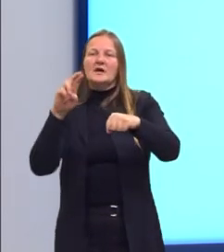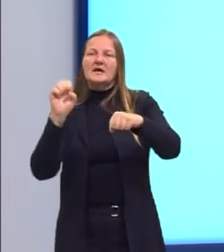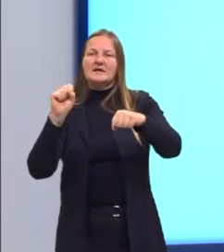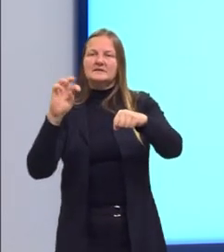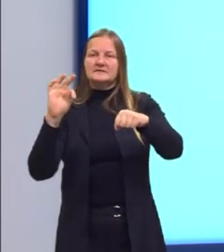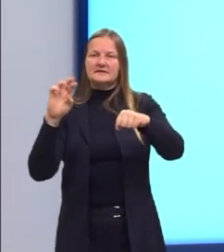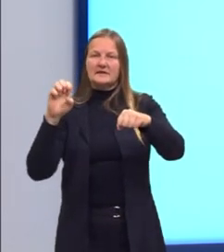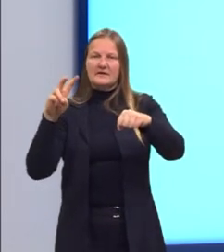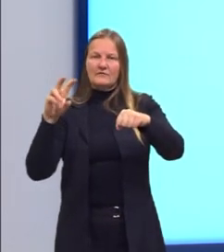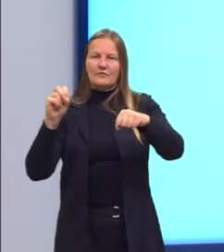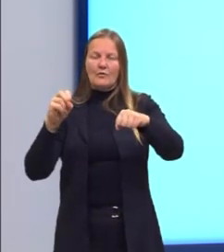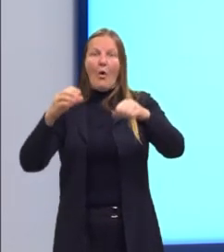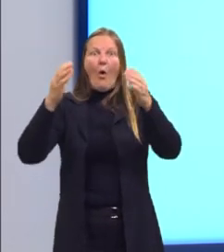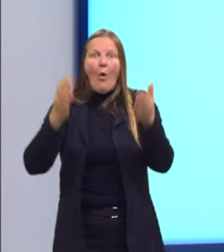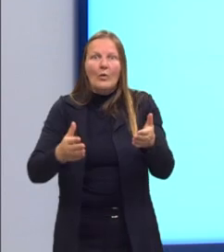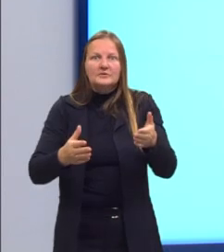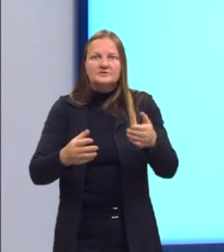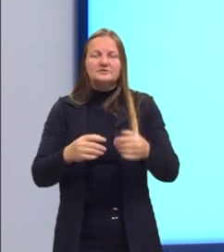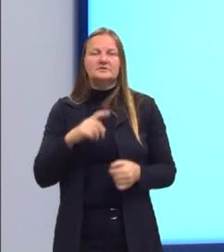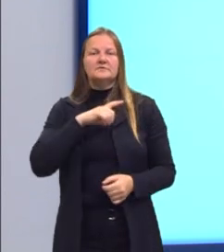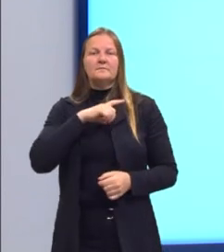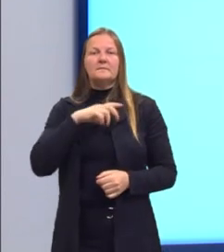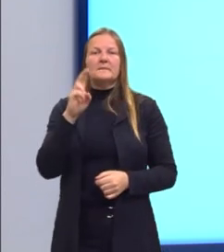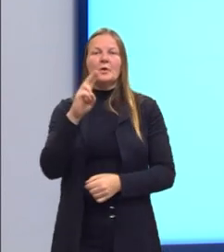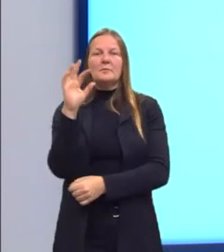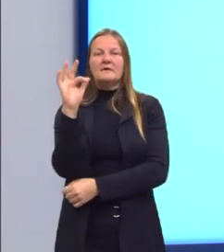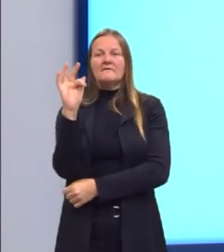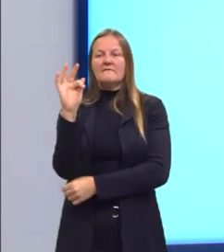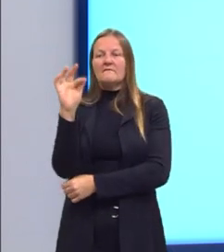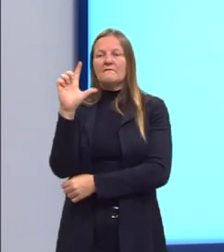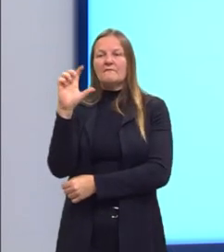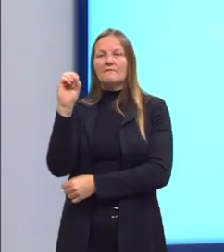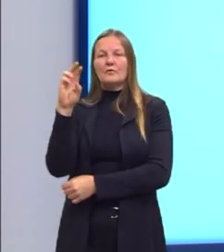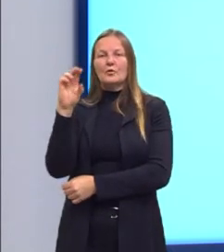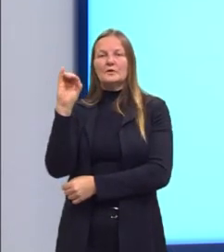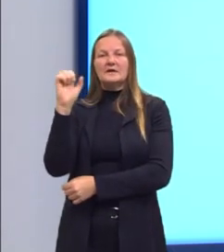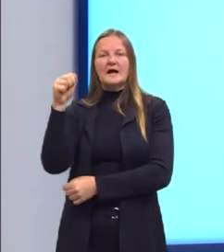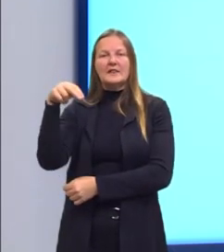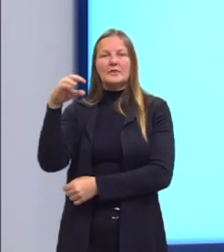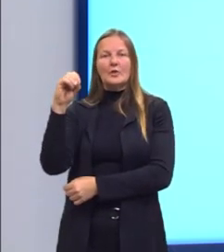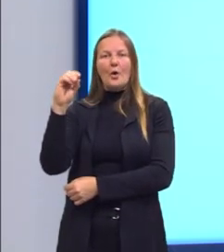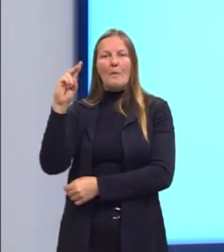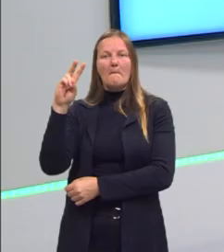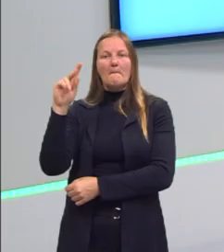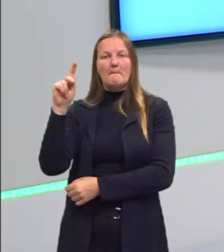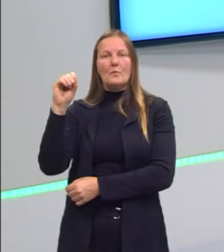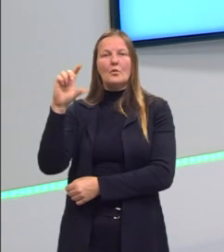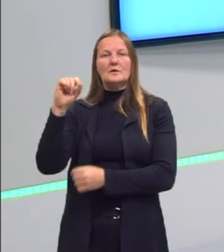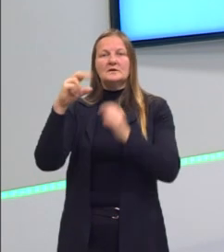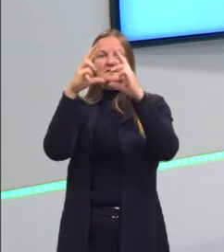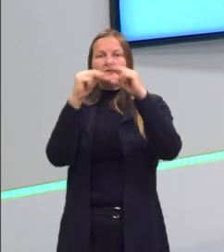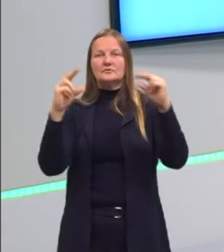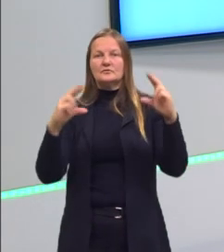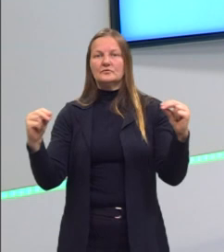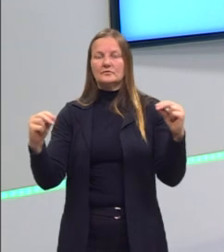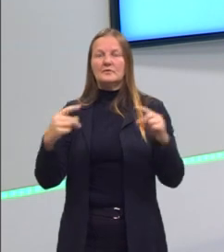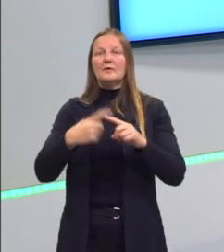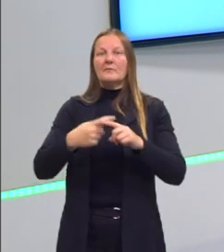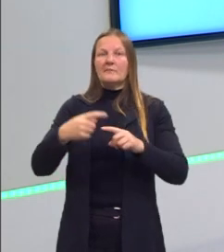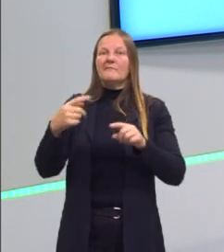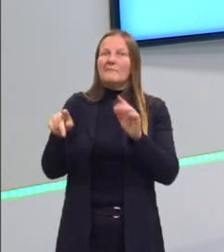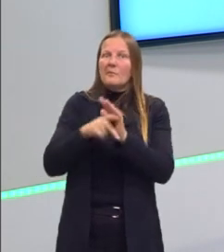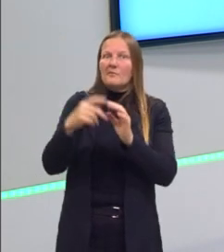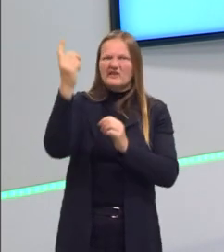exatamente porque Floriano Peixoto acabou com a revolta ali naquela ilha. Então, marcado muito pelo seu autoritarismo.